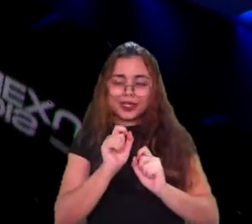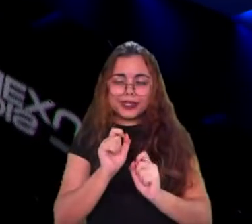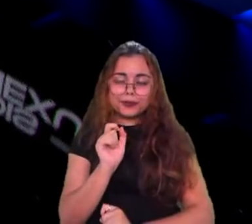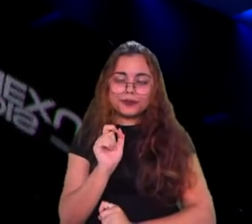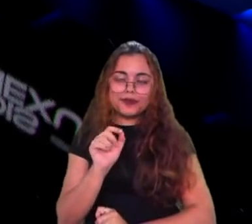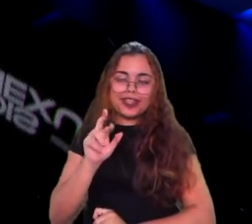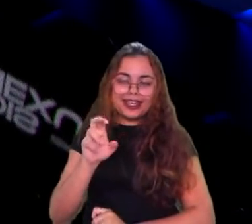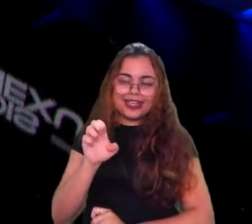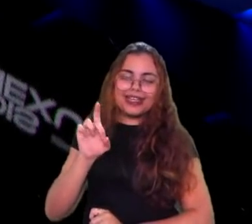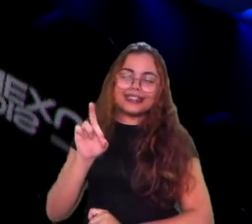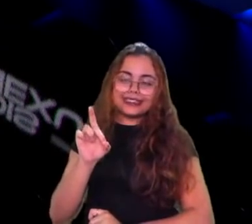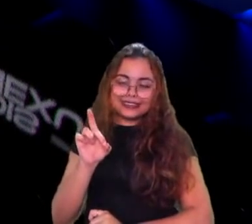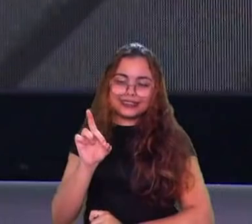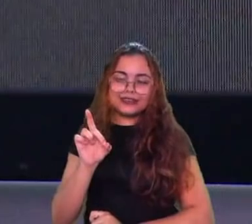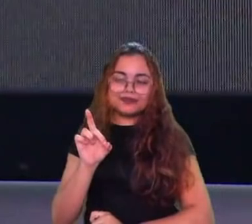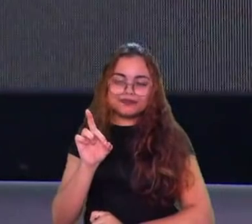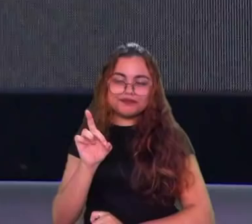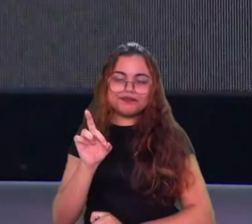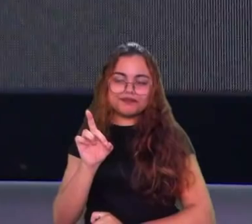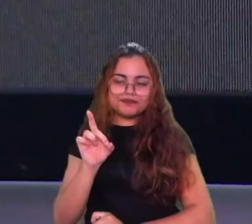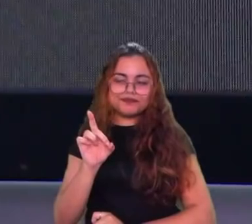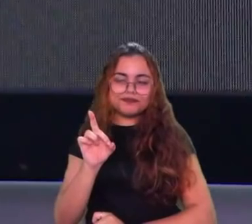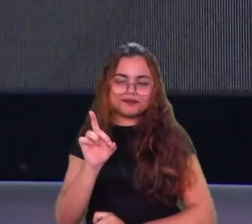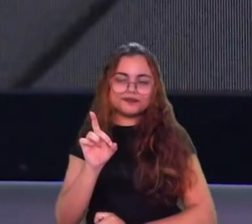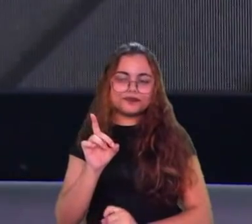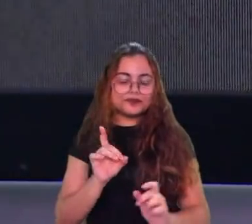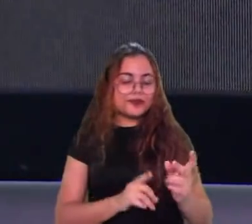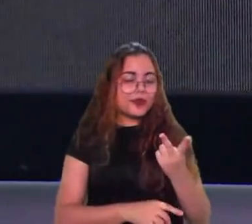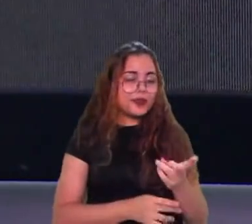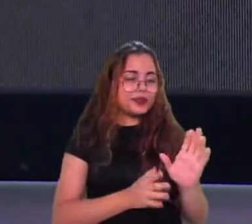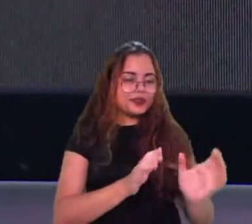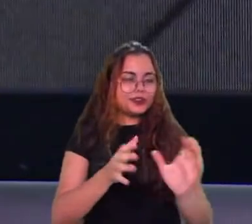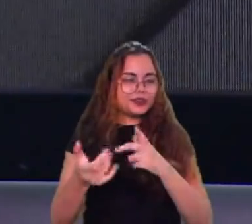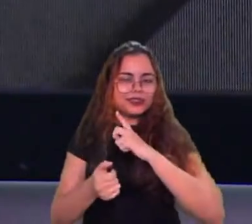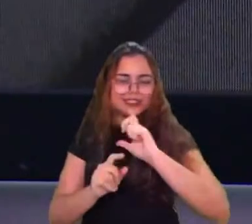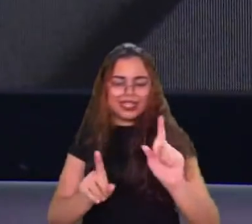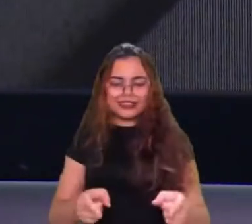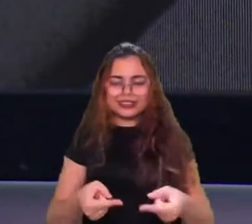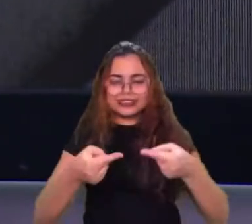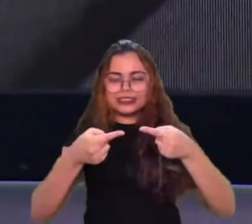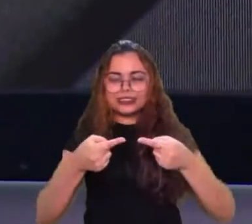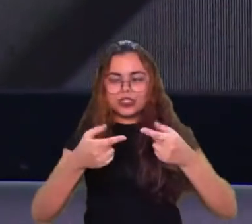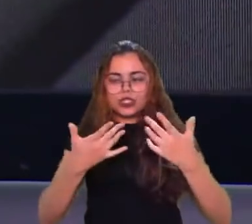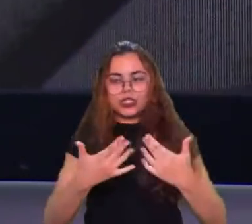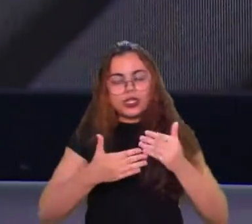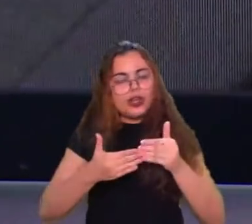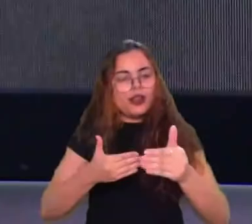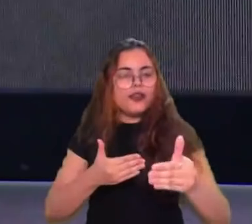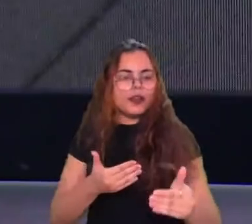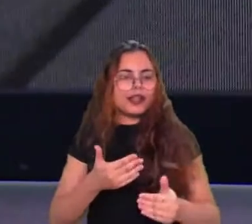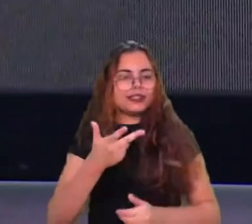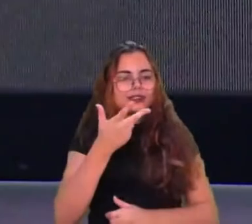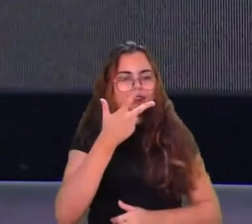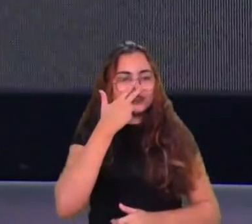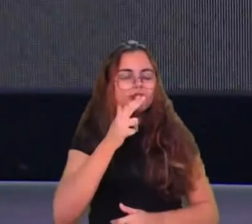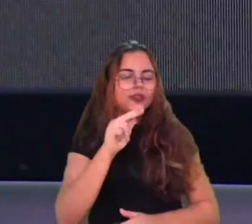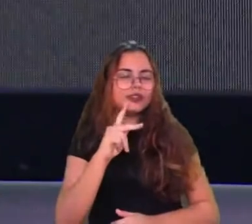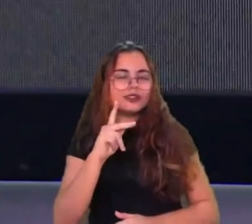os dois times tem um desafio pela frente porque eu acho que a Pen se desafia a continuar melhorando